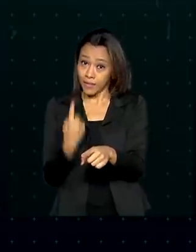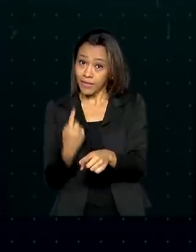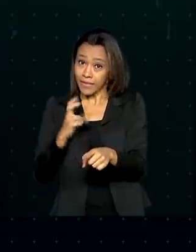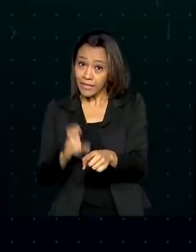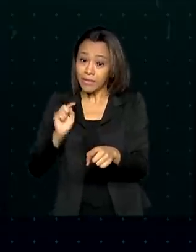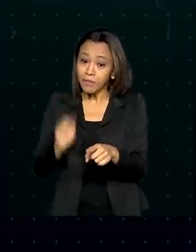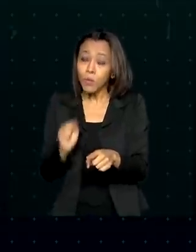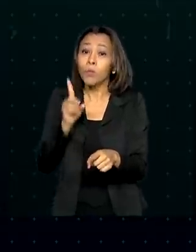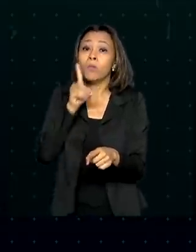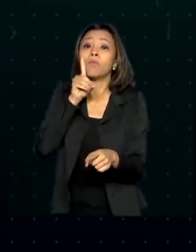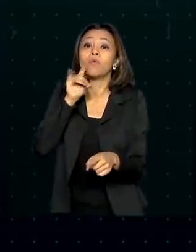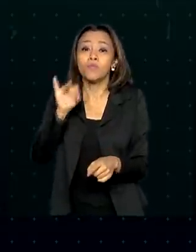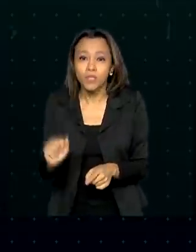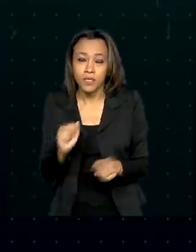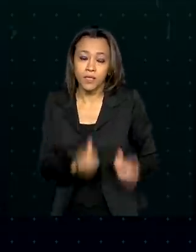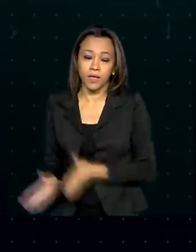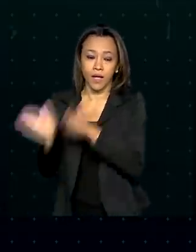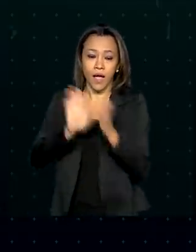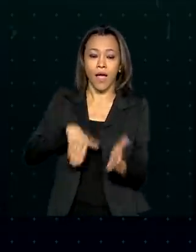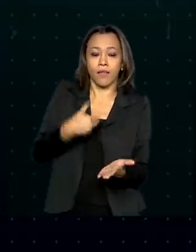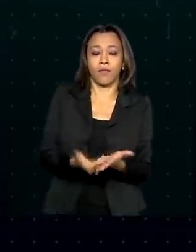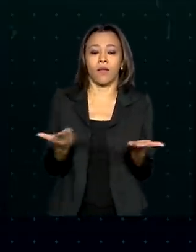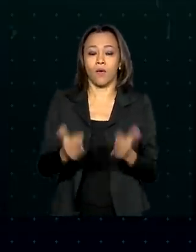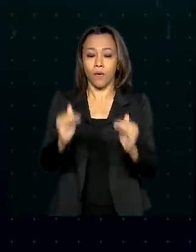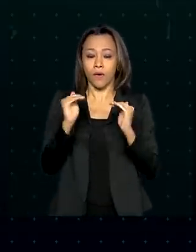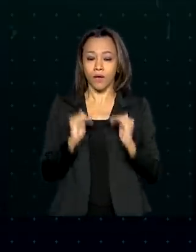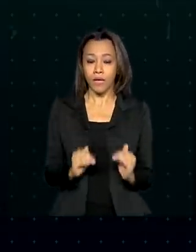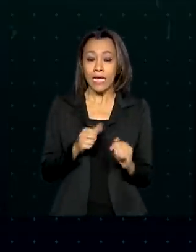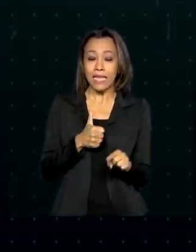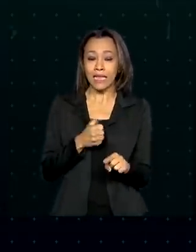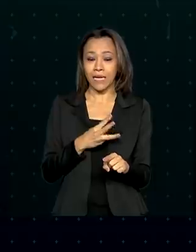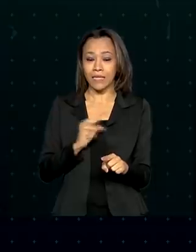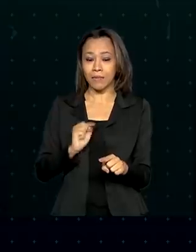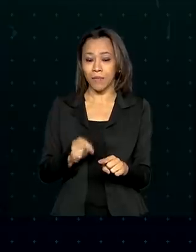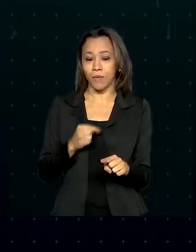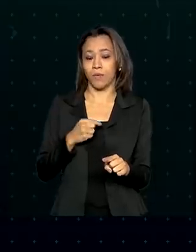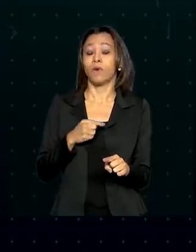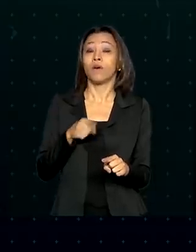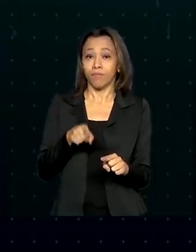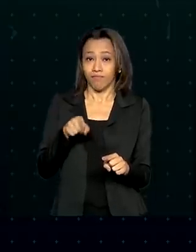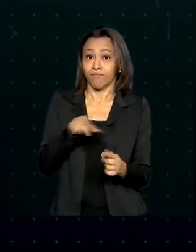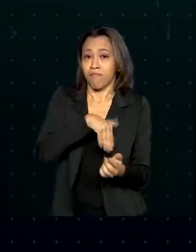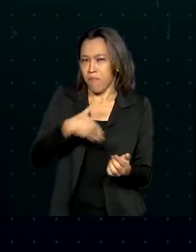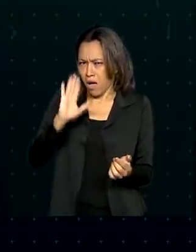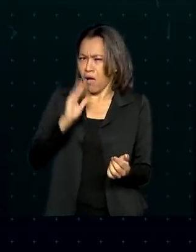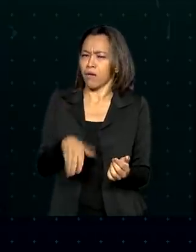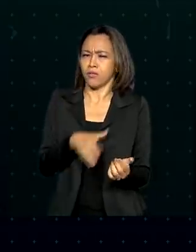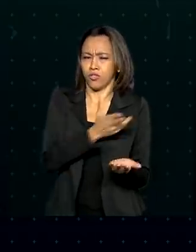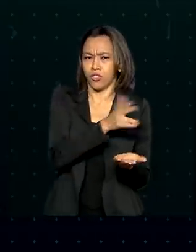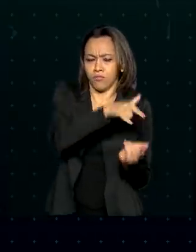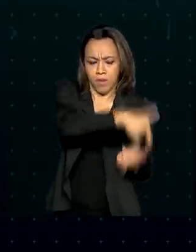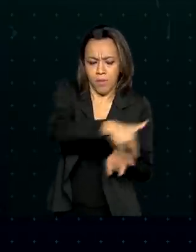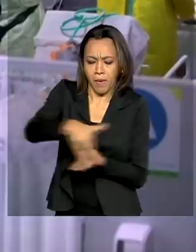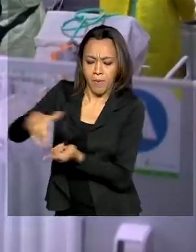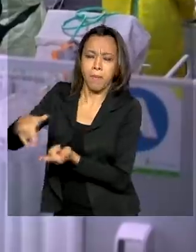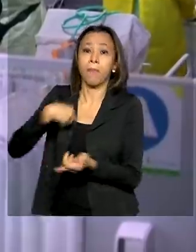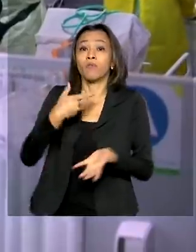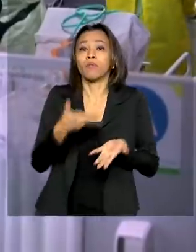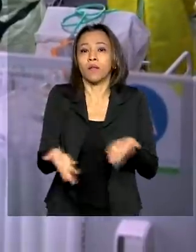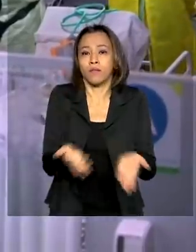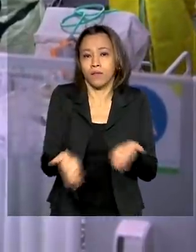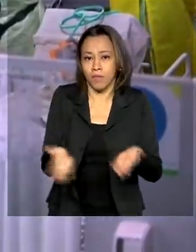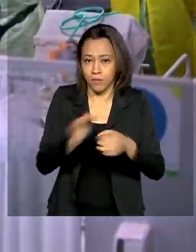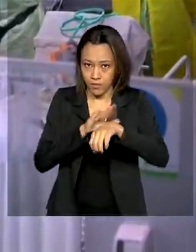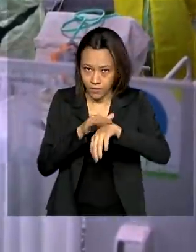Até o momento, também foram habilitados mais de 13 mil leitos de UTI exclusivos para o tratamento da doença. E a